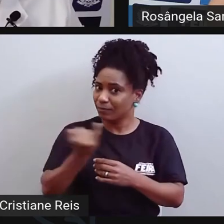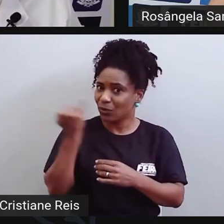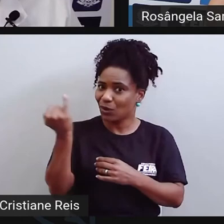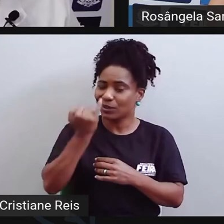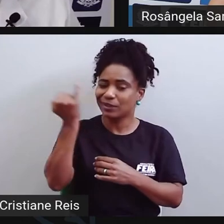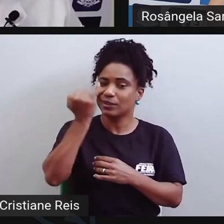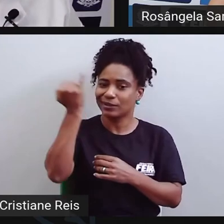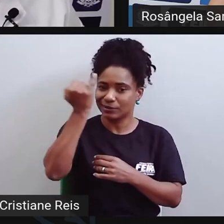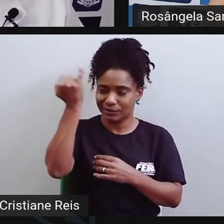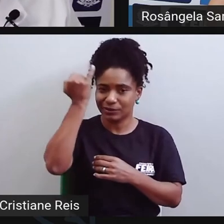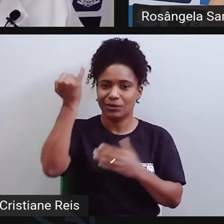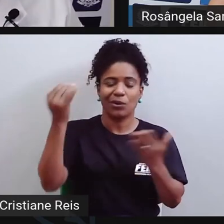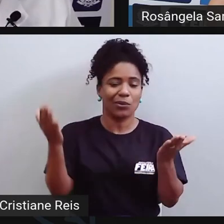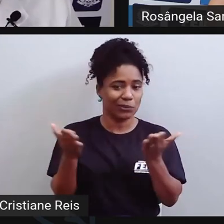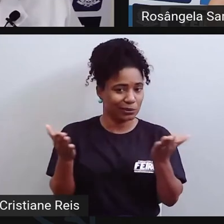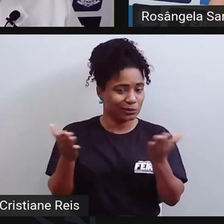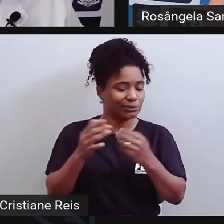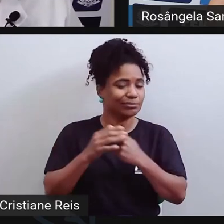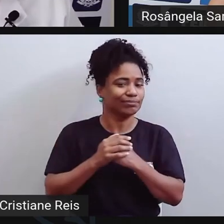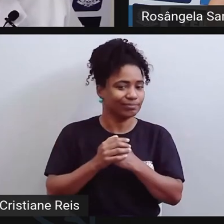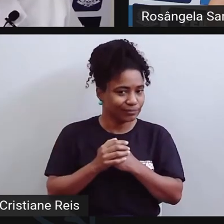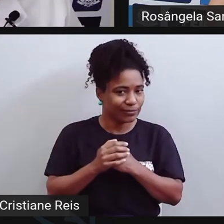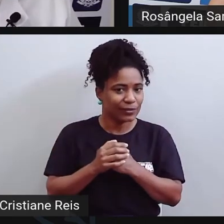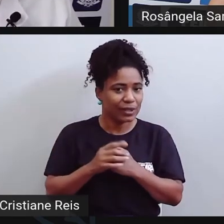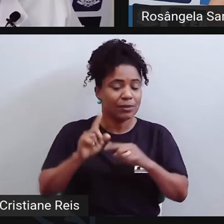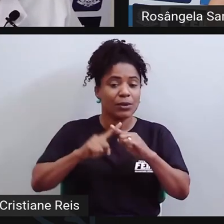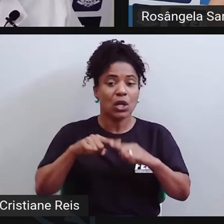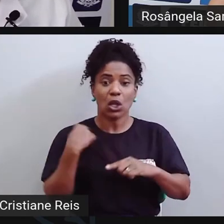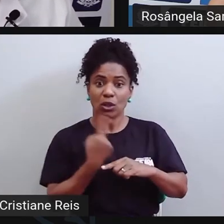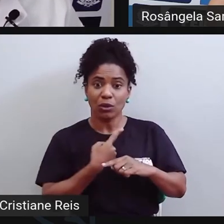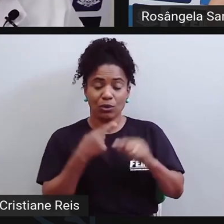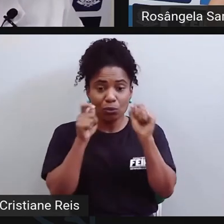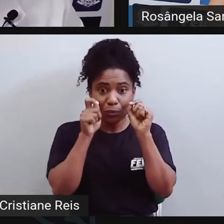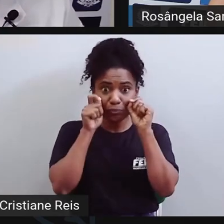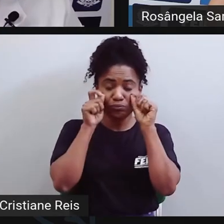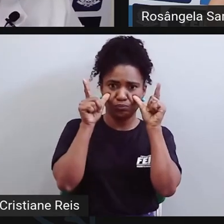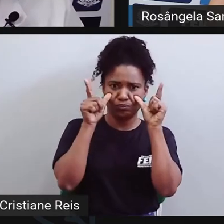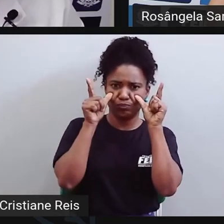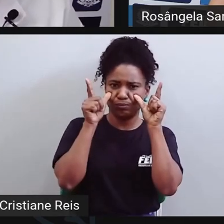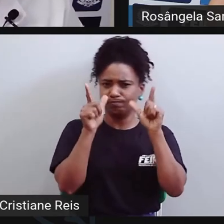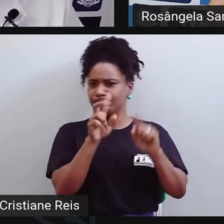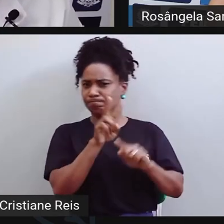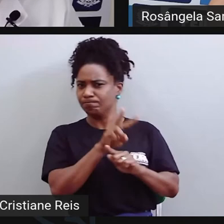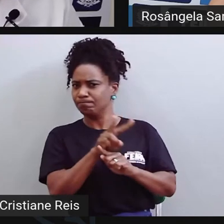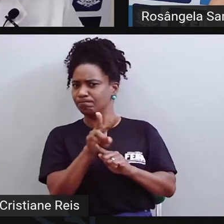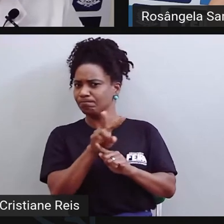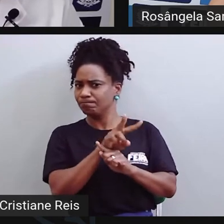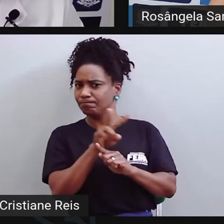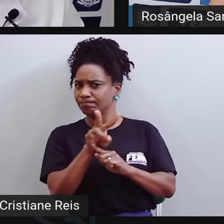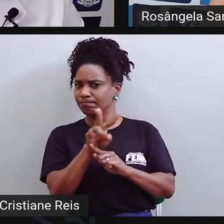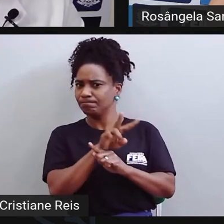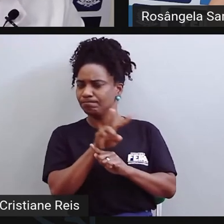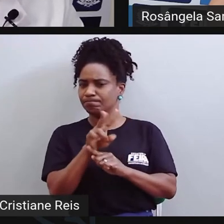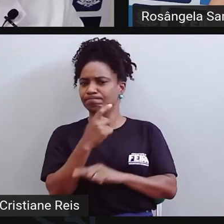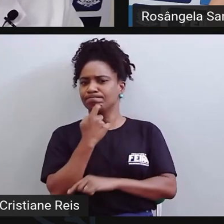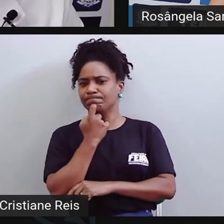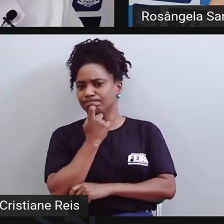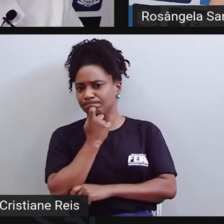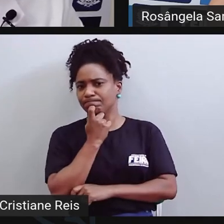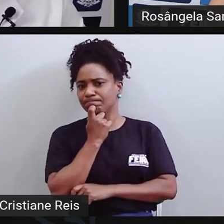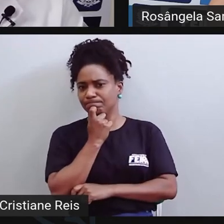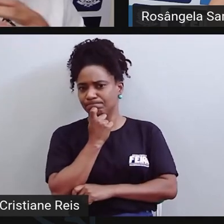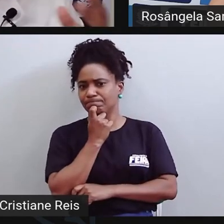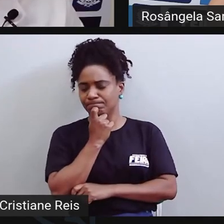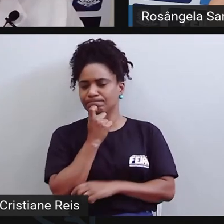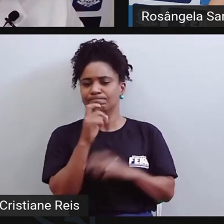porque é uma questão realmente da gente ficar atento, da gente precisar olhar com carinho, olhar com atenção,